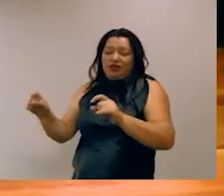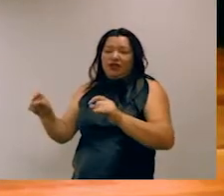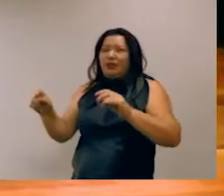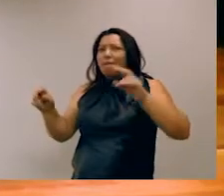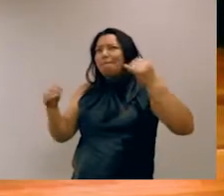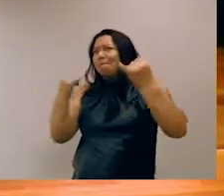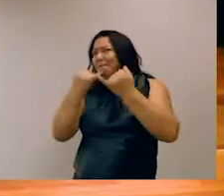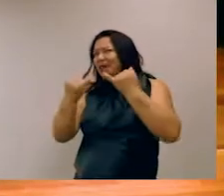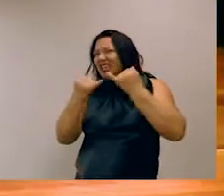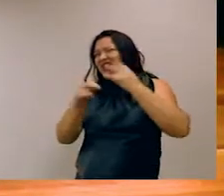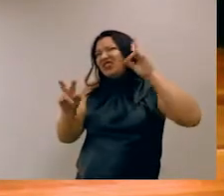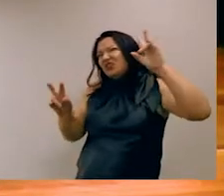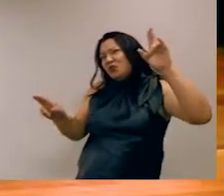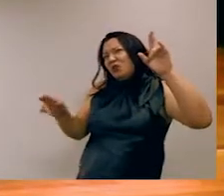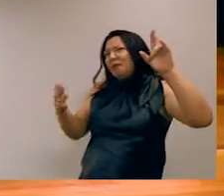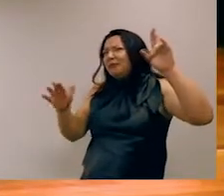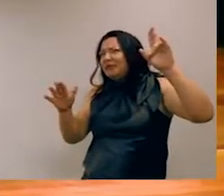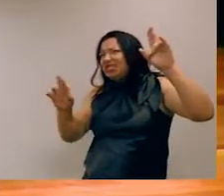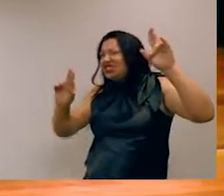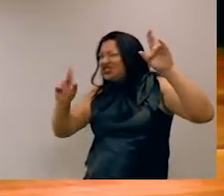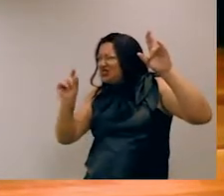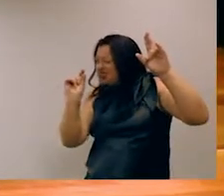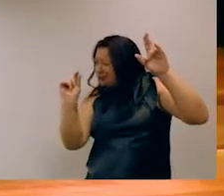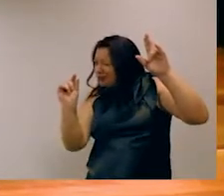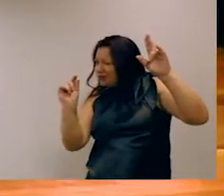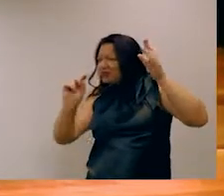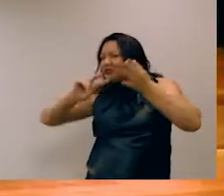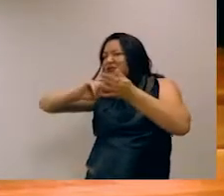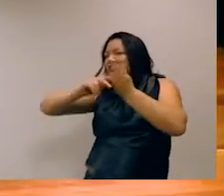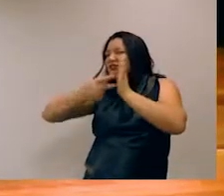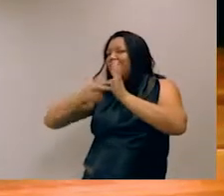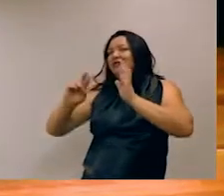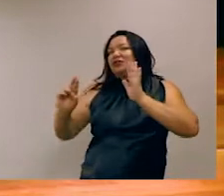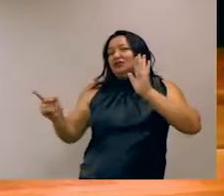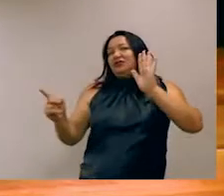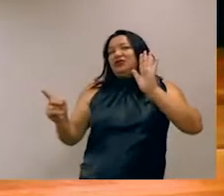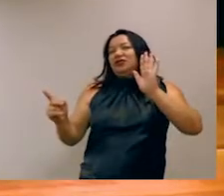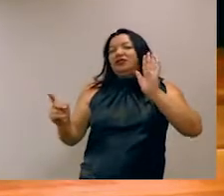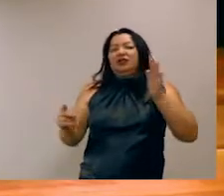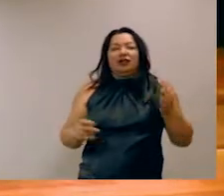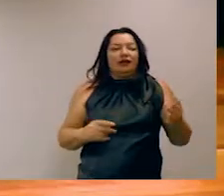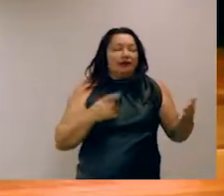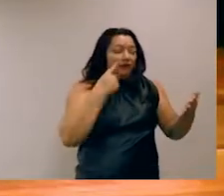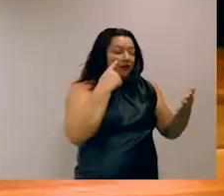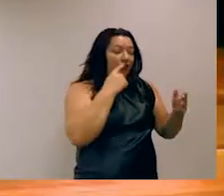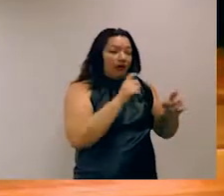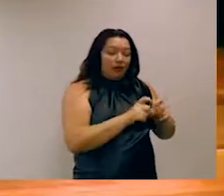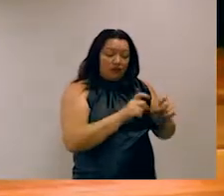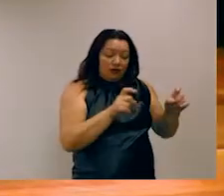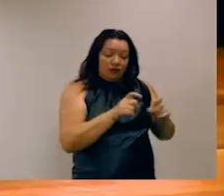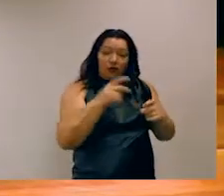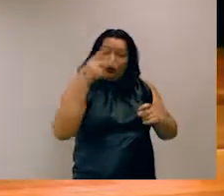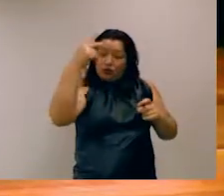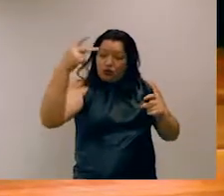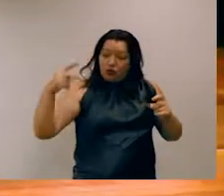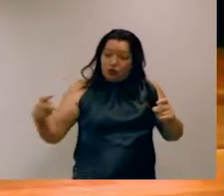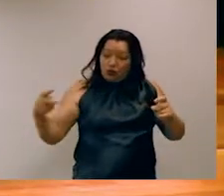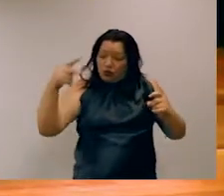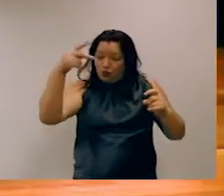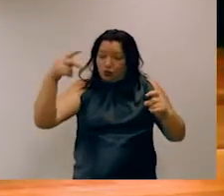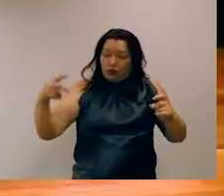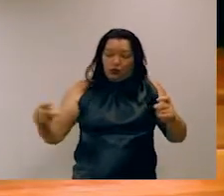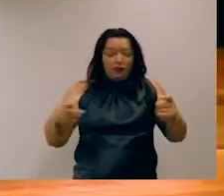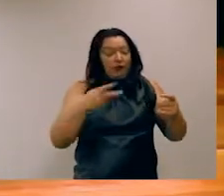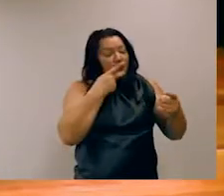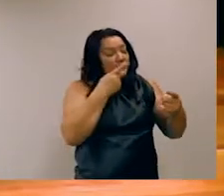a paráfrase, mas que tenha uma diferença de significado. E aí, a tarefa é, dado duas frases, dizer